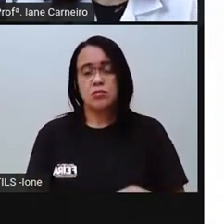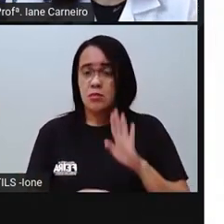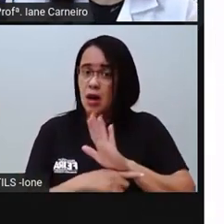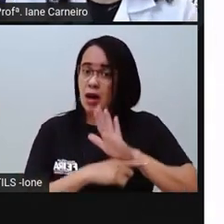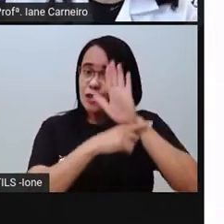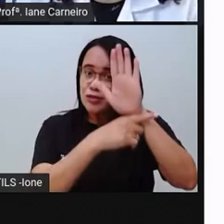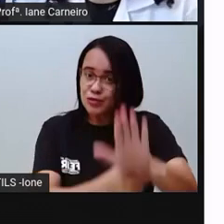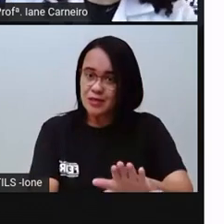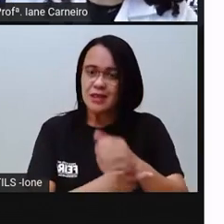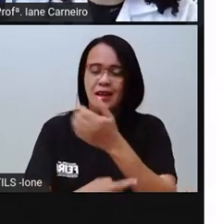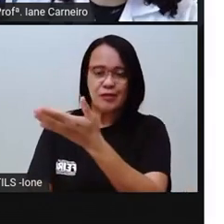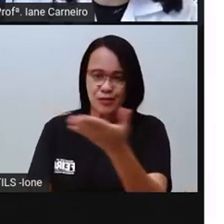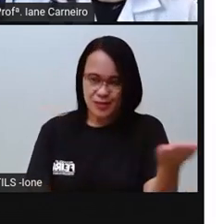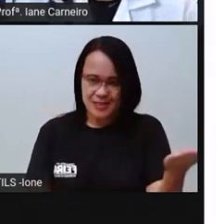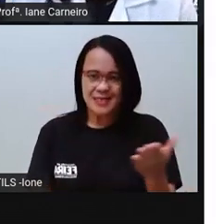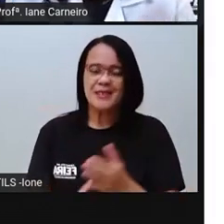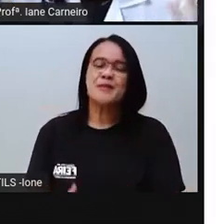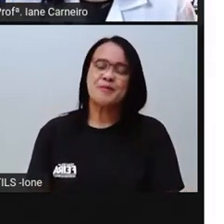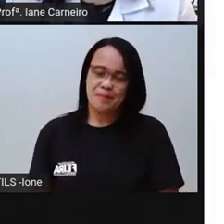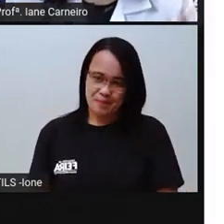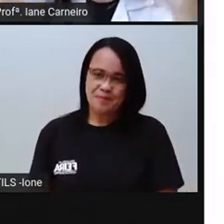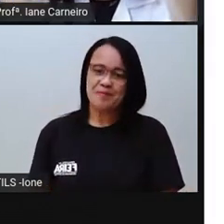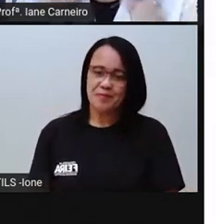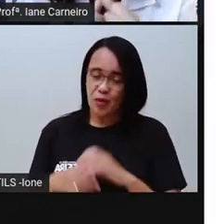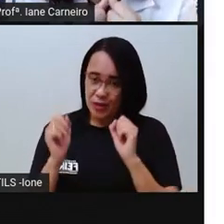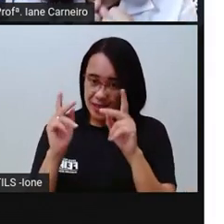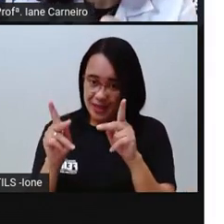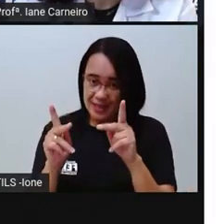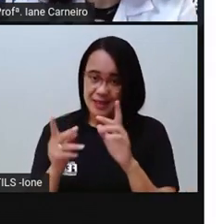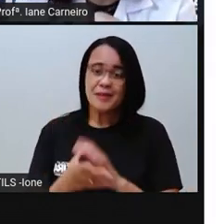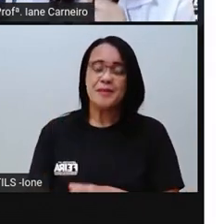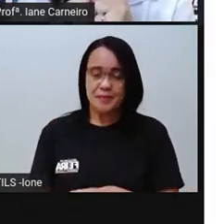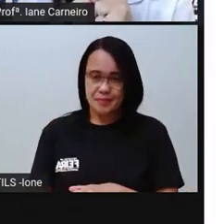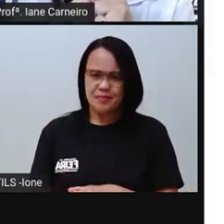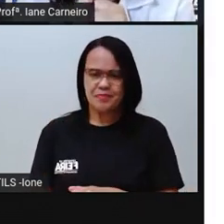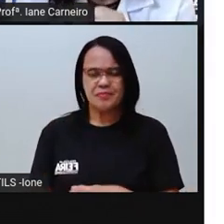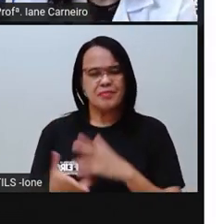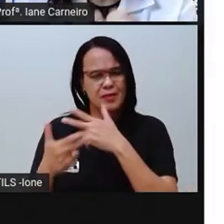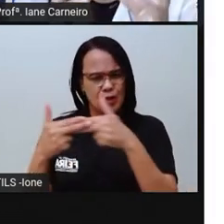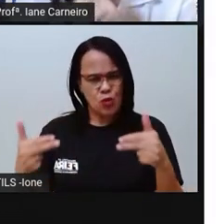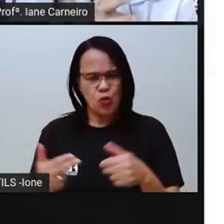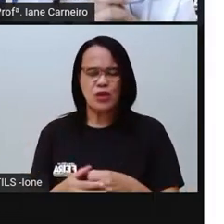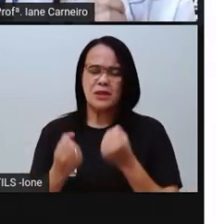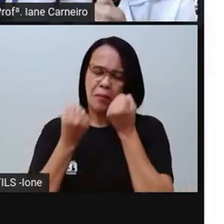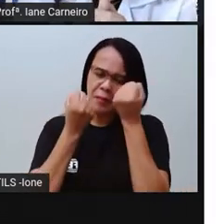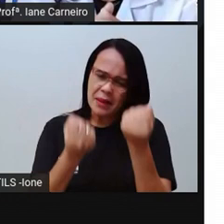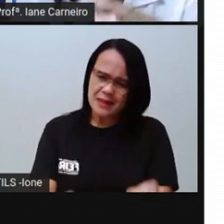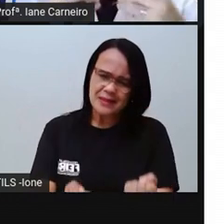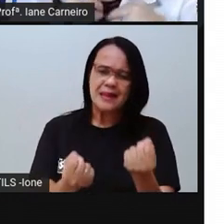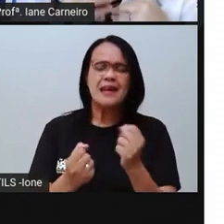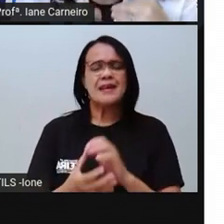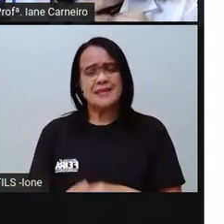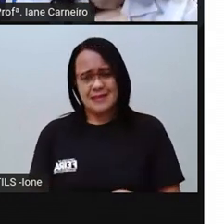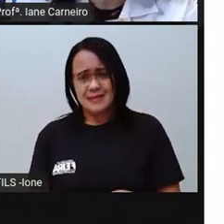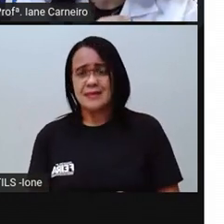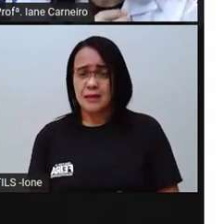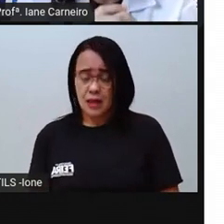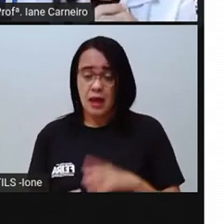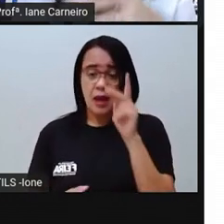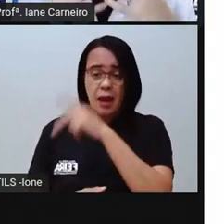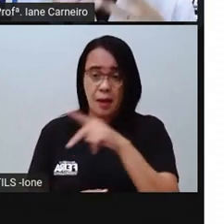E aí a pró trouxe um joguinho. A gente tá falando de coisas tão assim, pesadas, né, crianças? É um tema tão difícil, a pró fica aqui